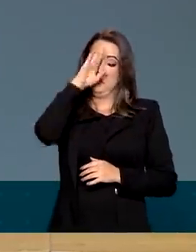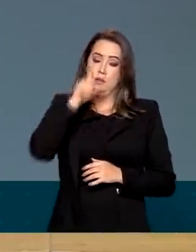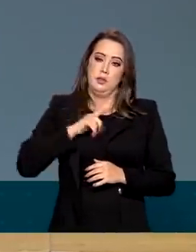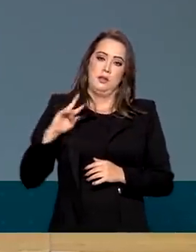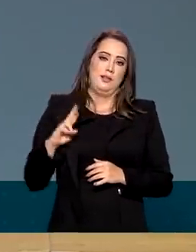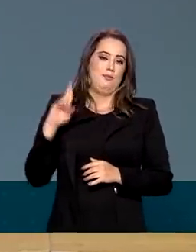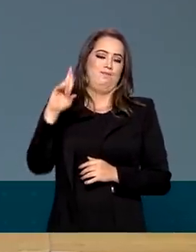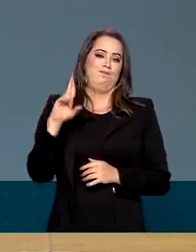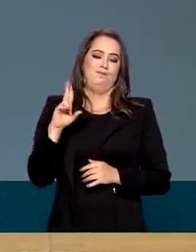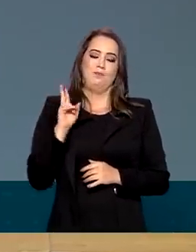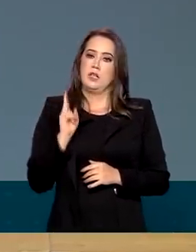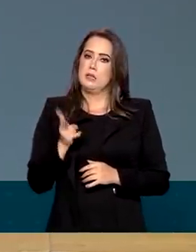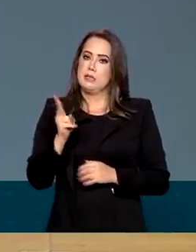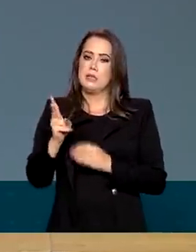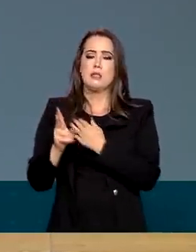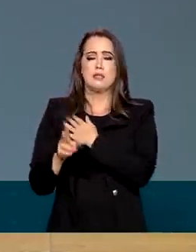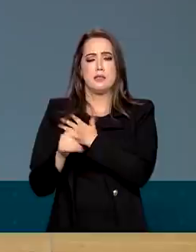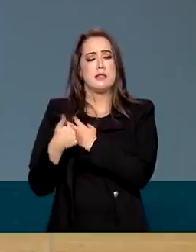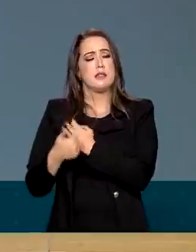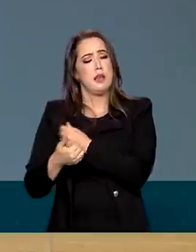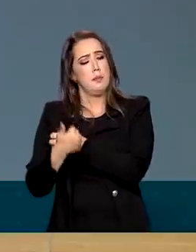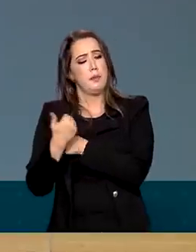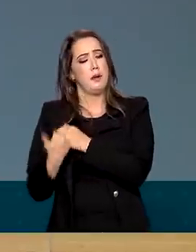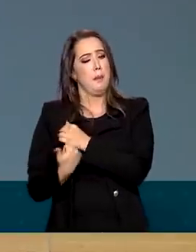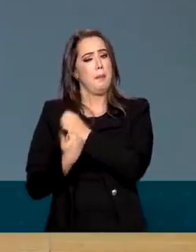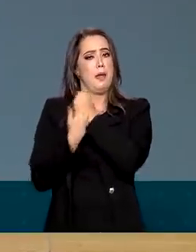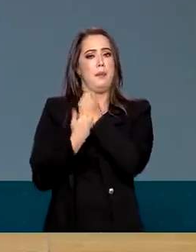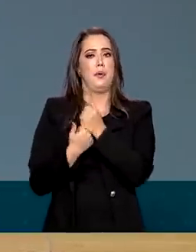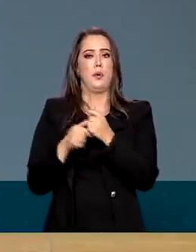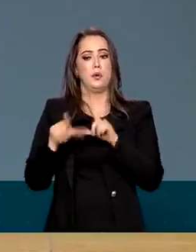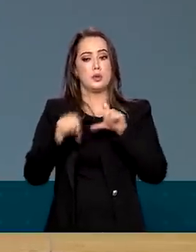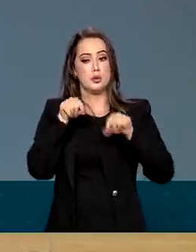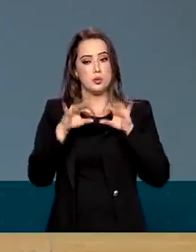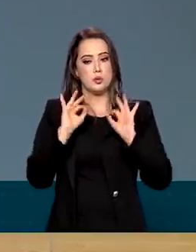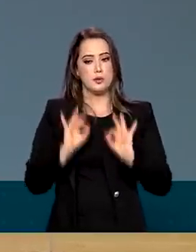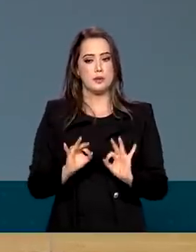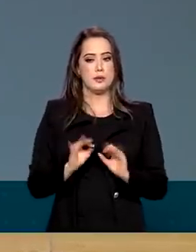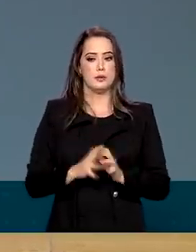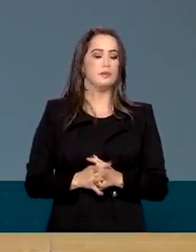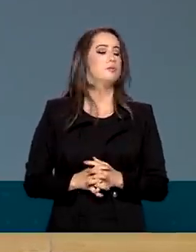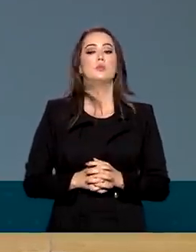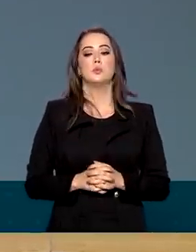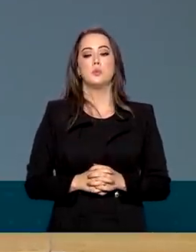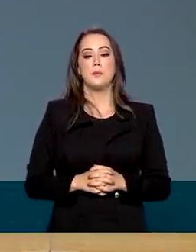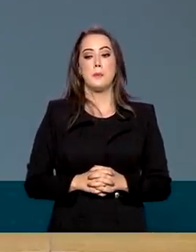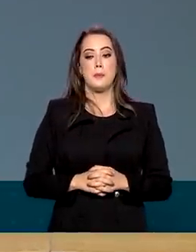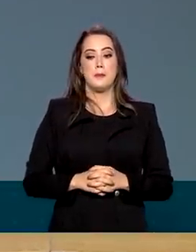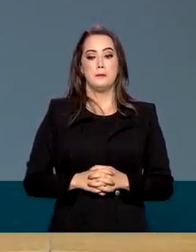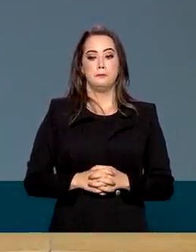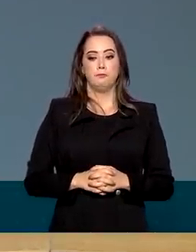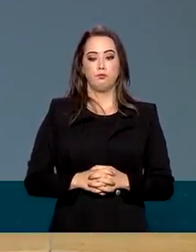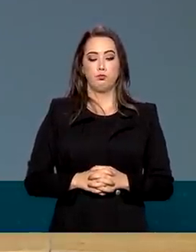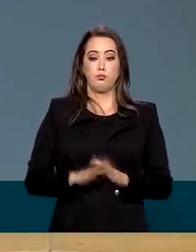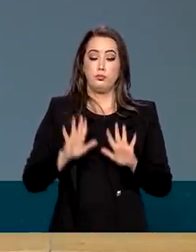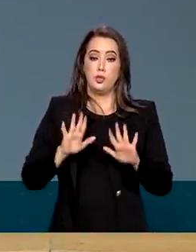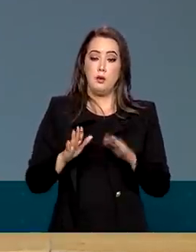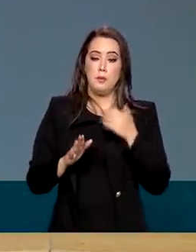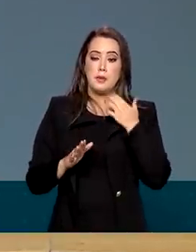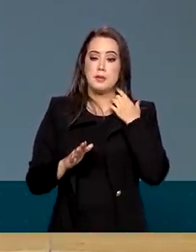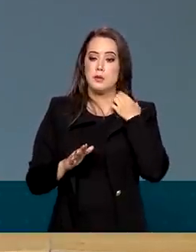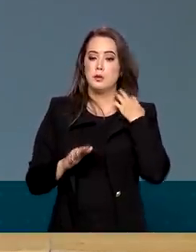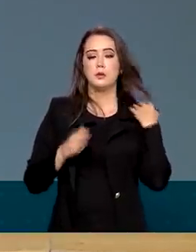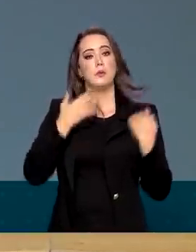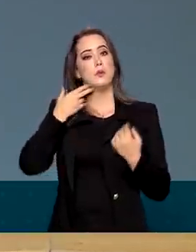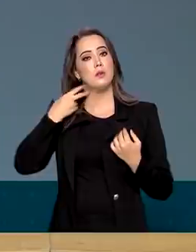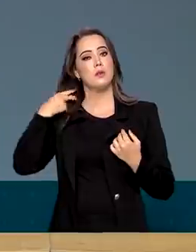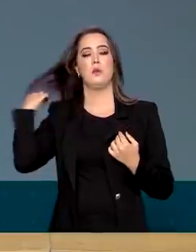e ele sempre me apoiou nas horas decisivas. Sempre me apoiou nas horas decisivas. Agora, ele pediu